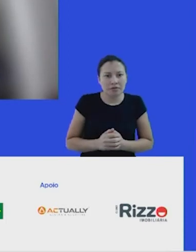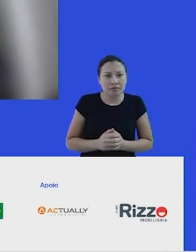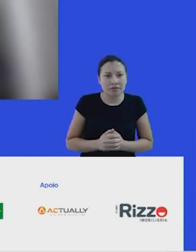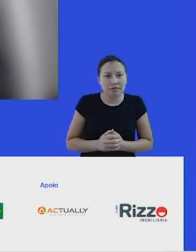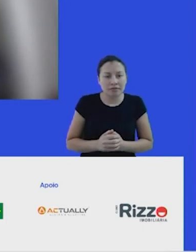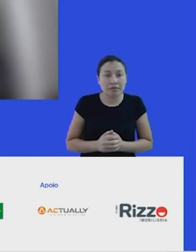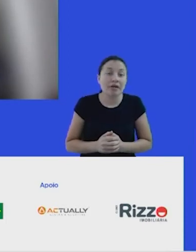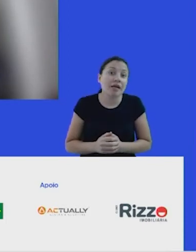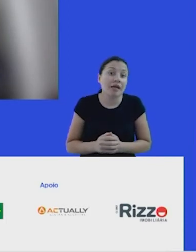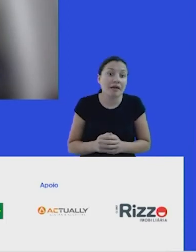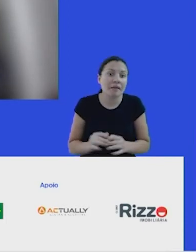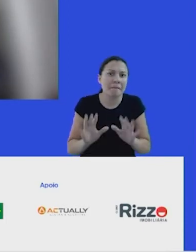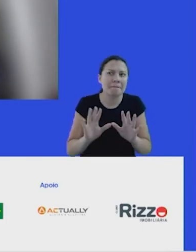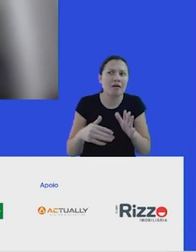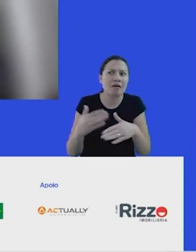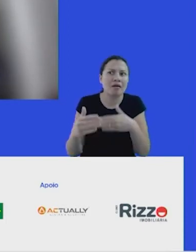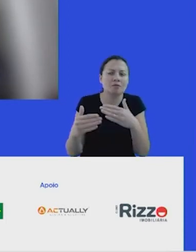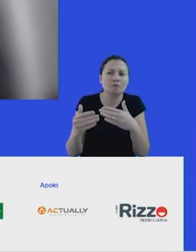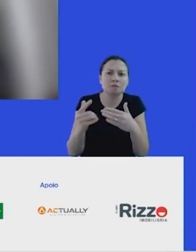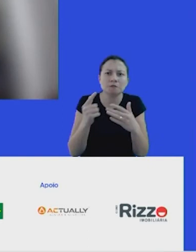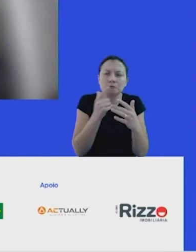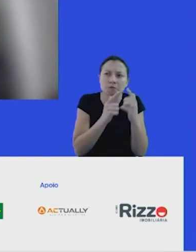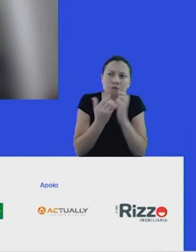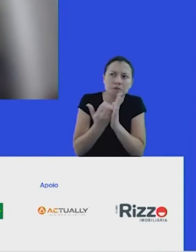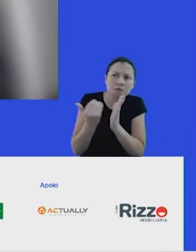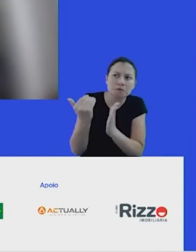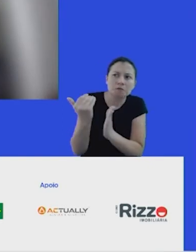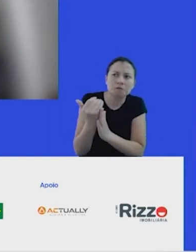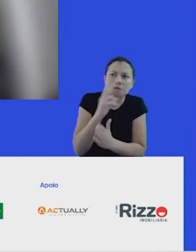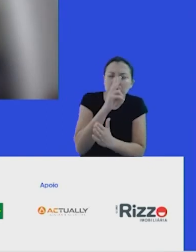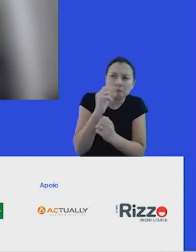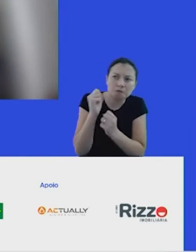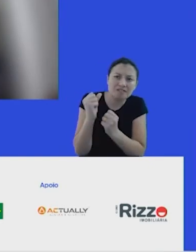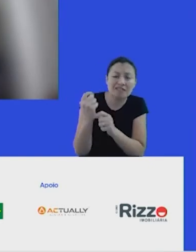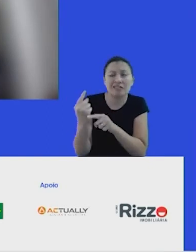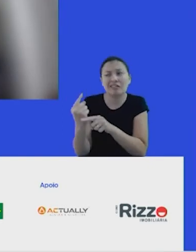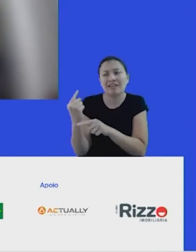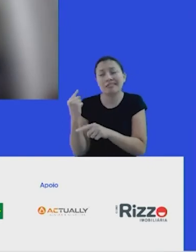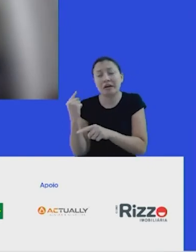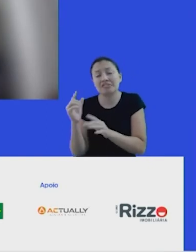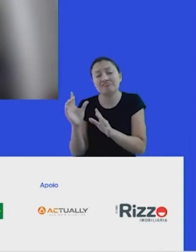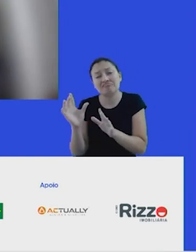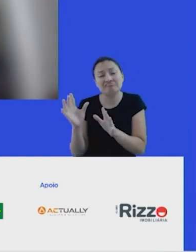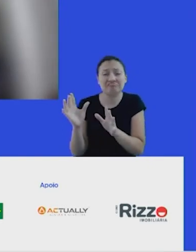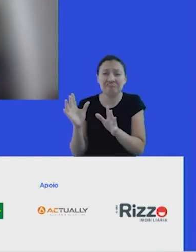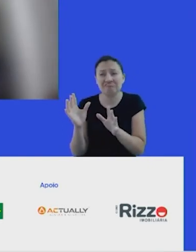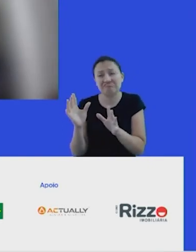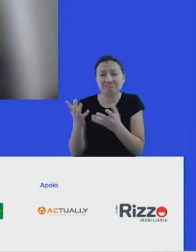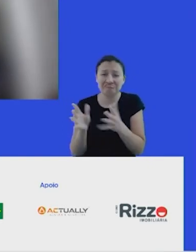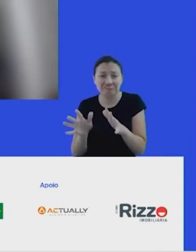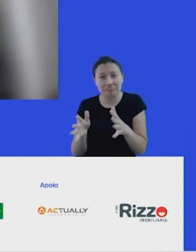volume, força e tangibilidade, Talvez lá atrás era mais remota essa visão, era mais distante.